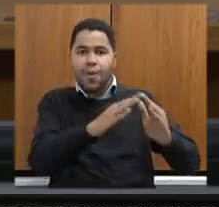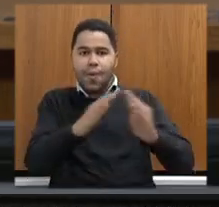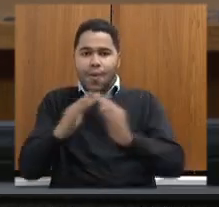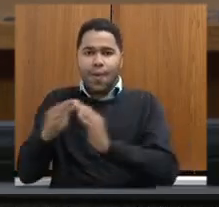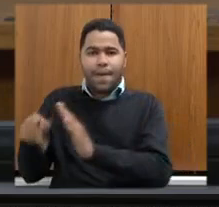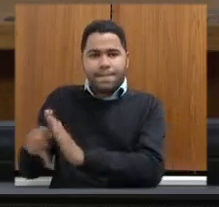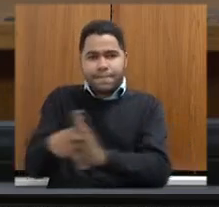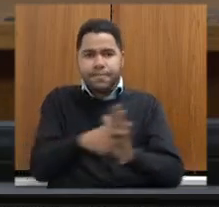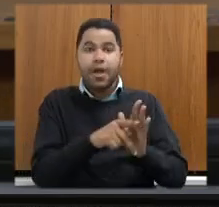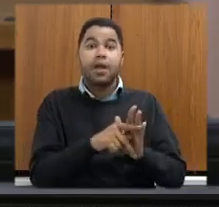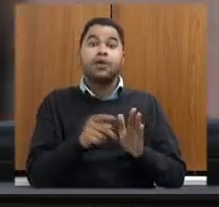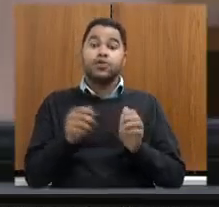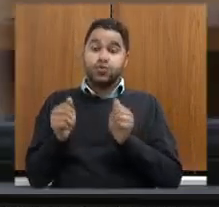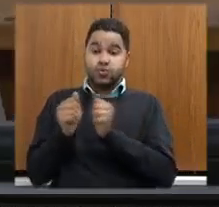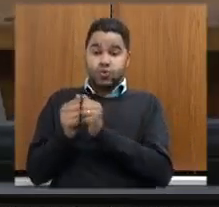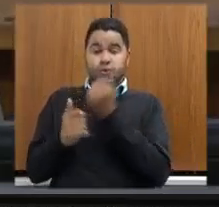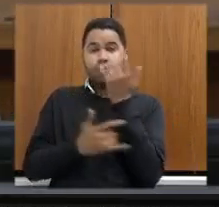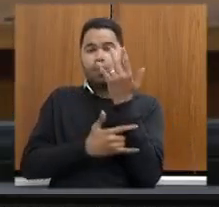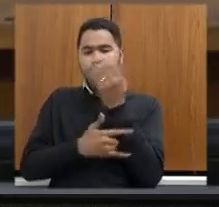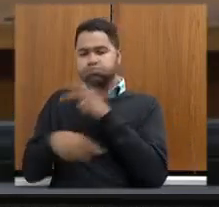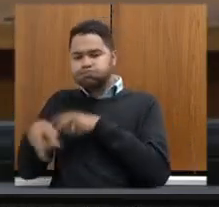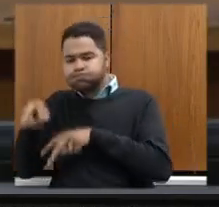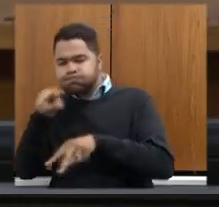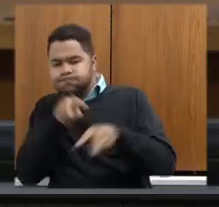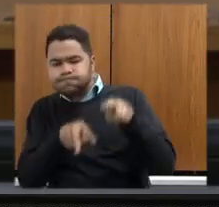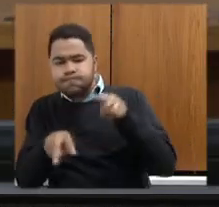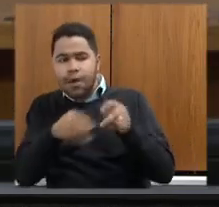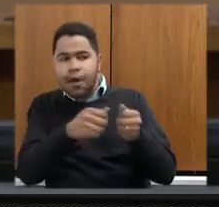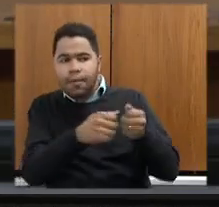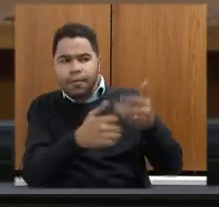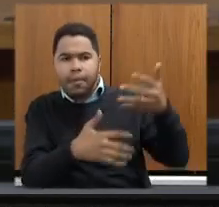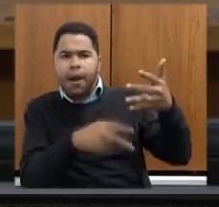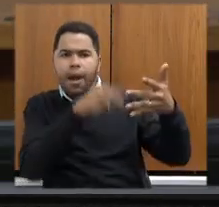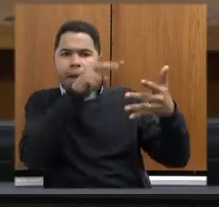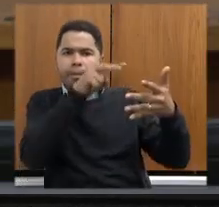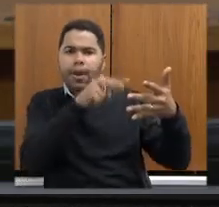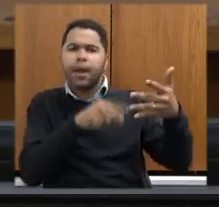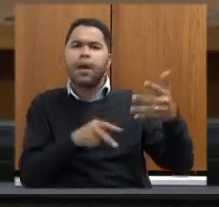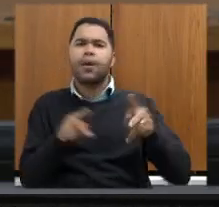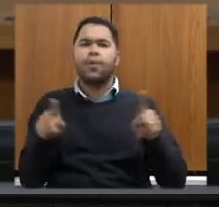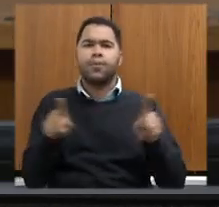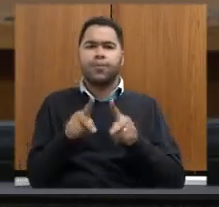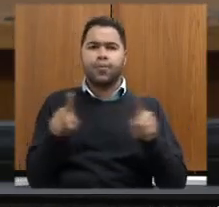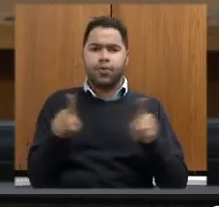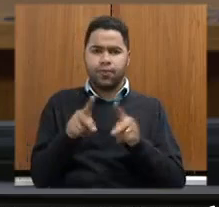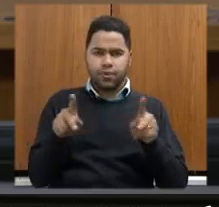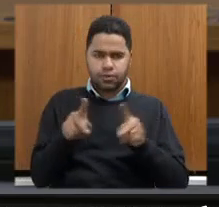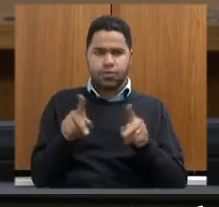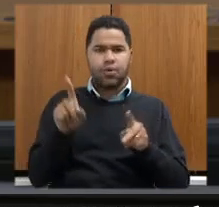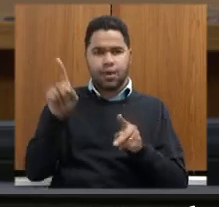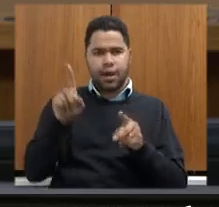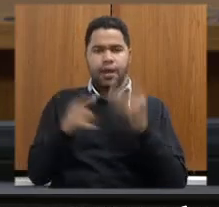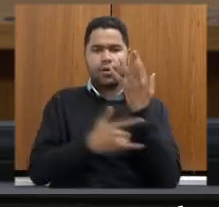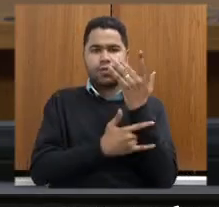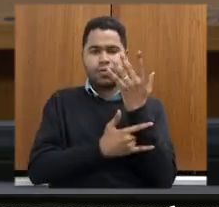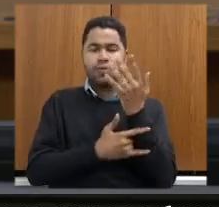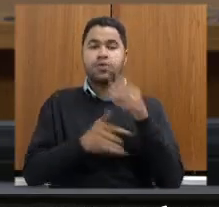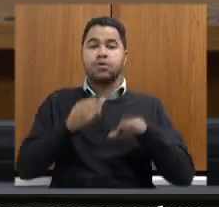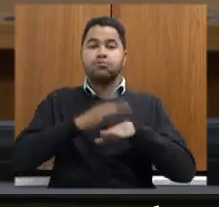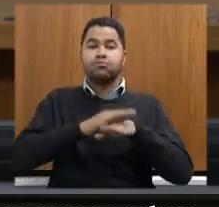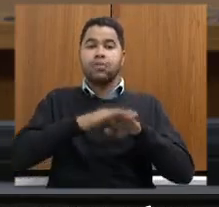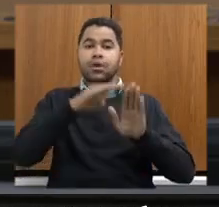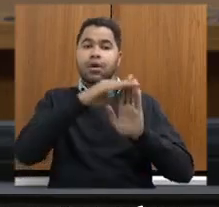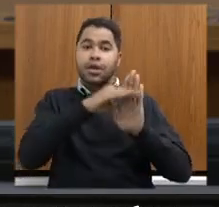fazendo avaliação e consistência desses dados com o professor Raoni Rajão através de uma ferramenta